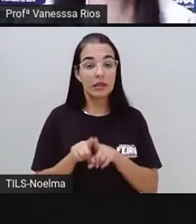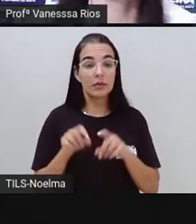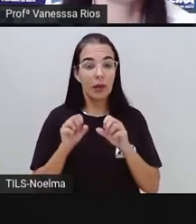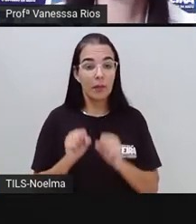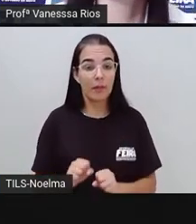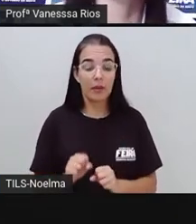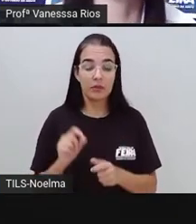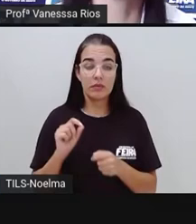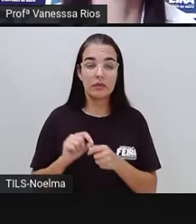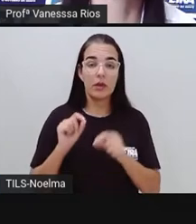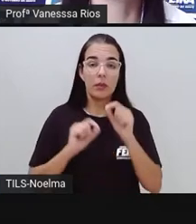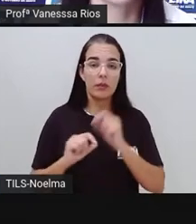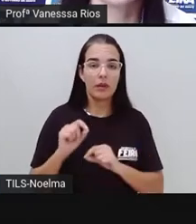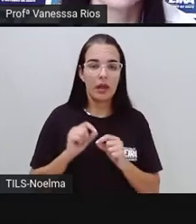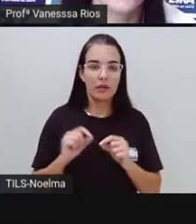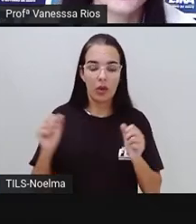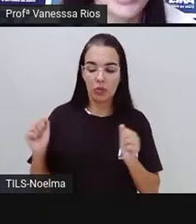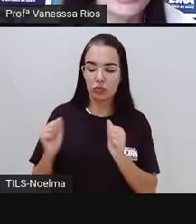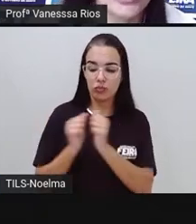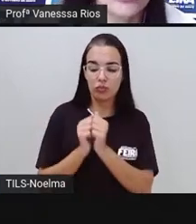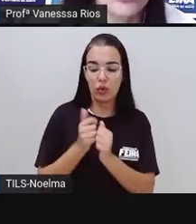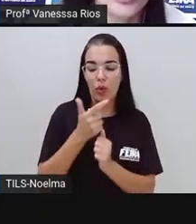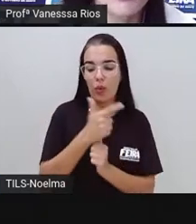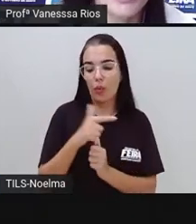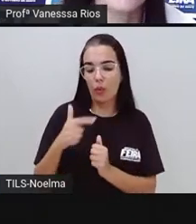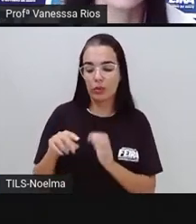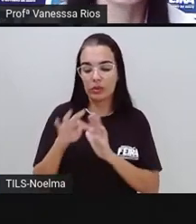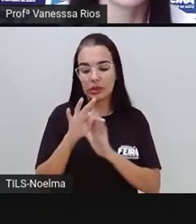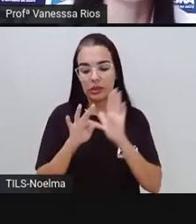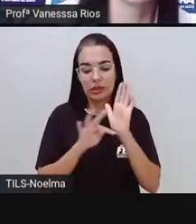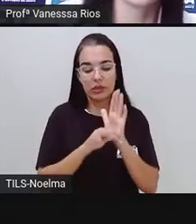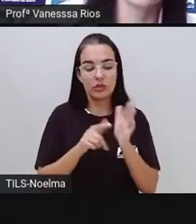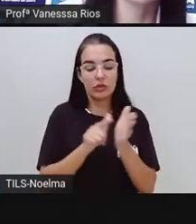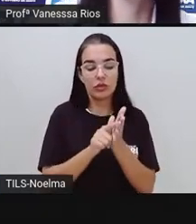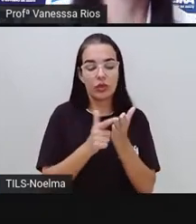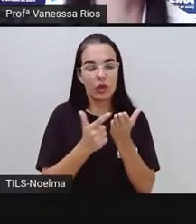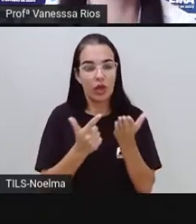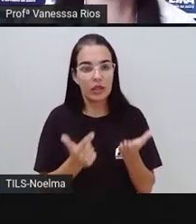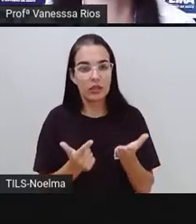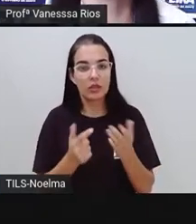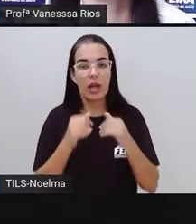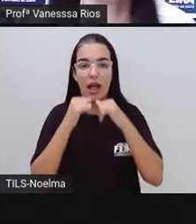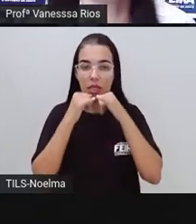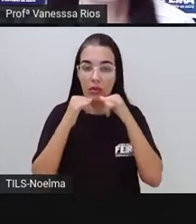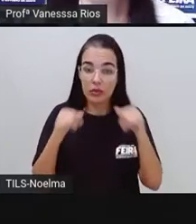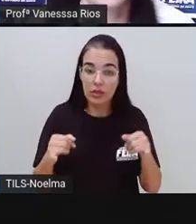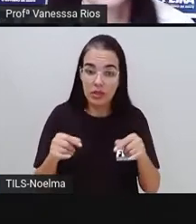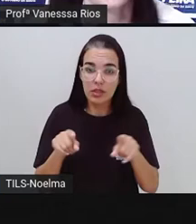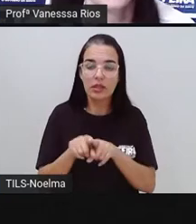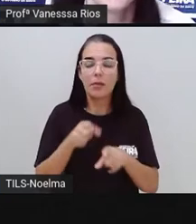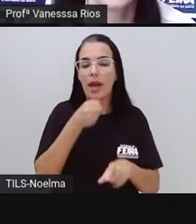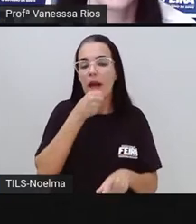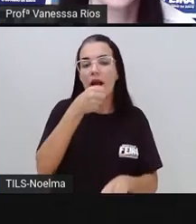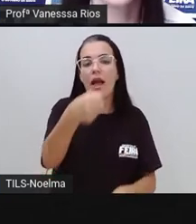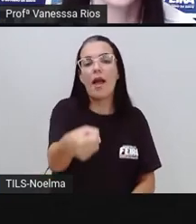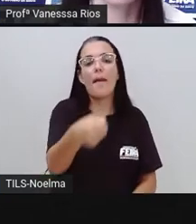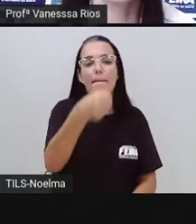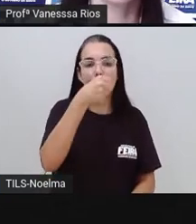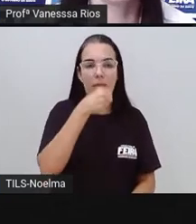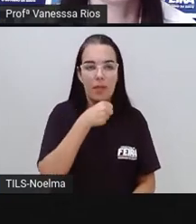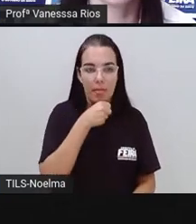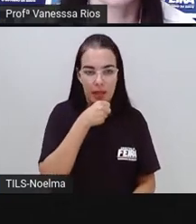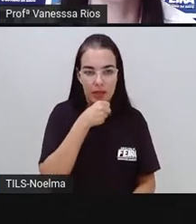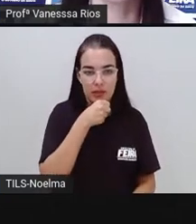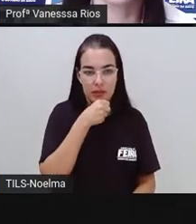fazer parte de outros textos jornalísticos também, como a notícia e a reportagem. E a gente já